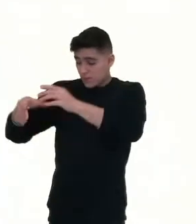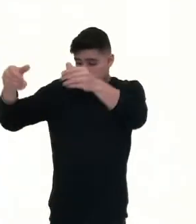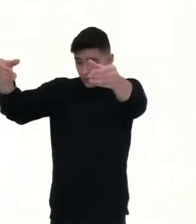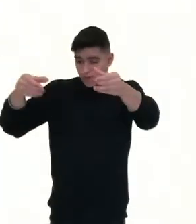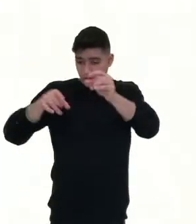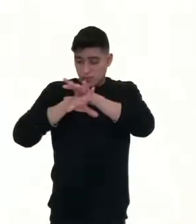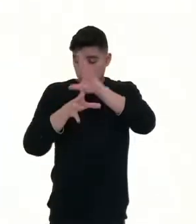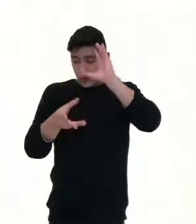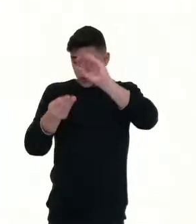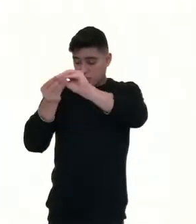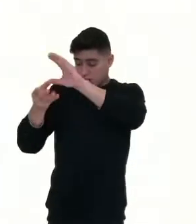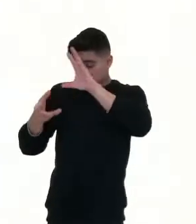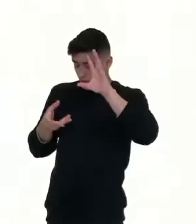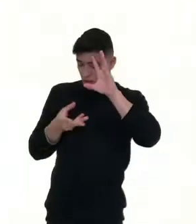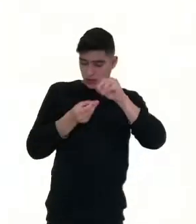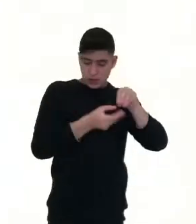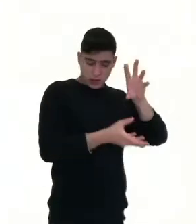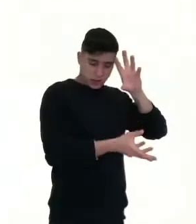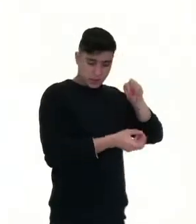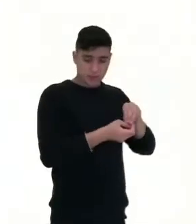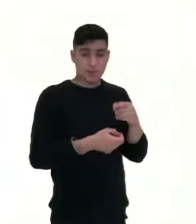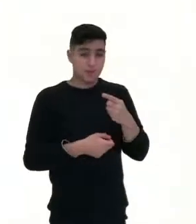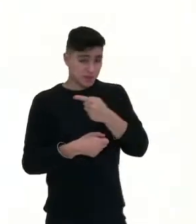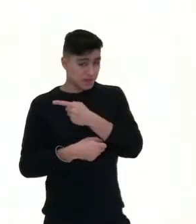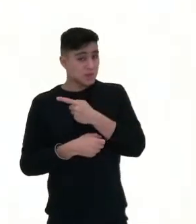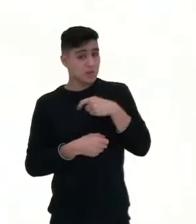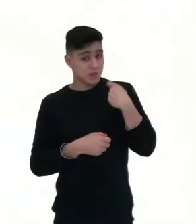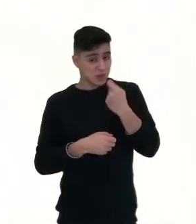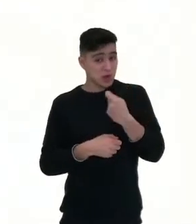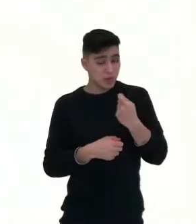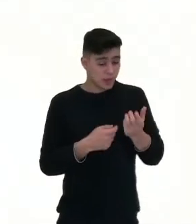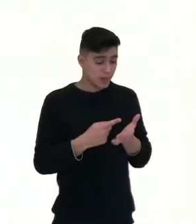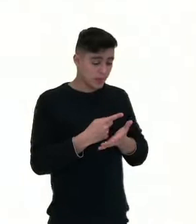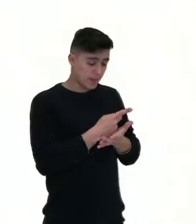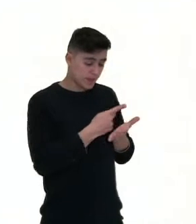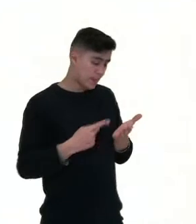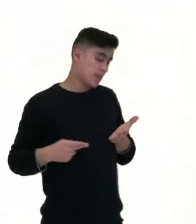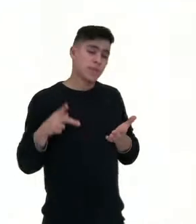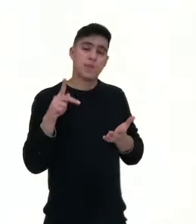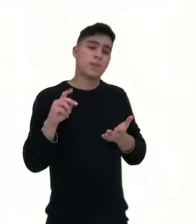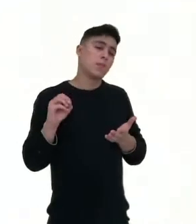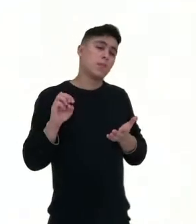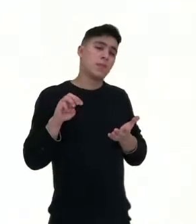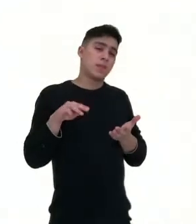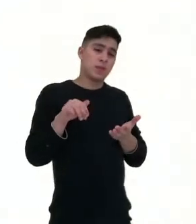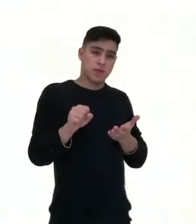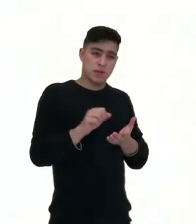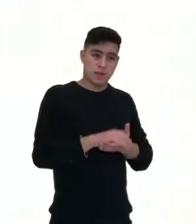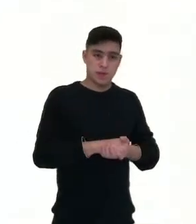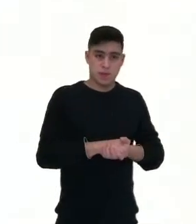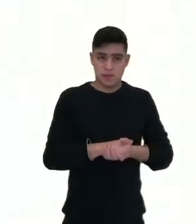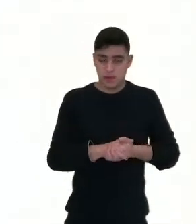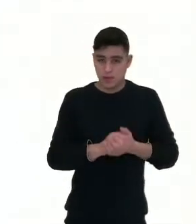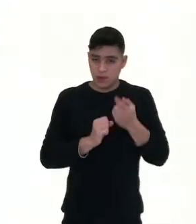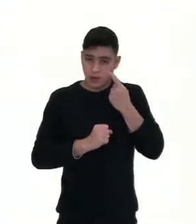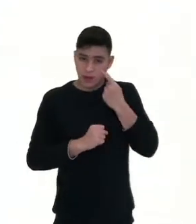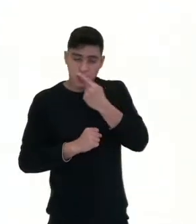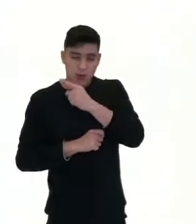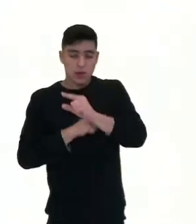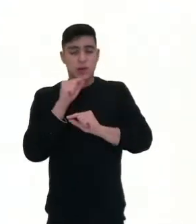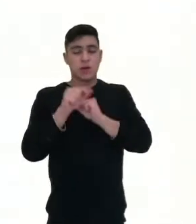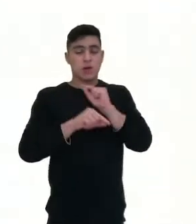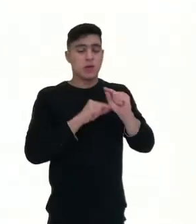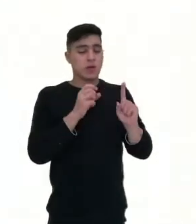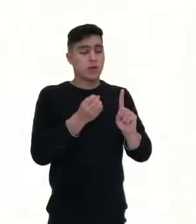poético aqui está falando sobre poemas. Então, no próximo, eu vou ter aqui na